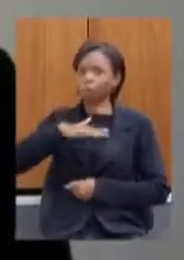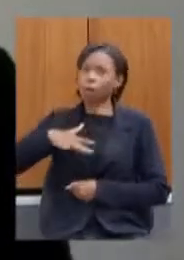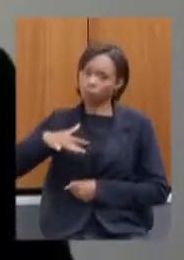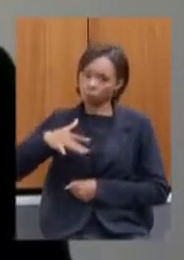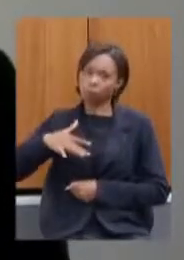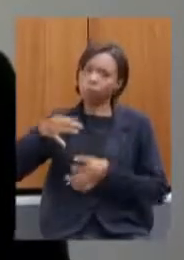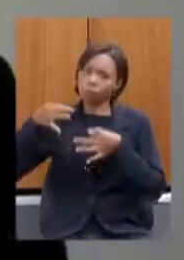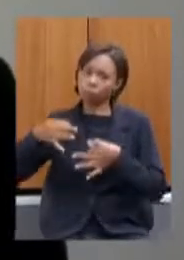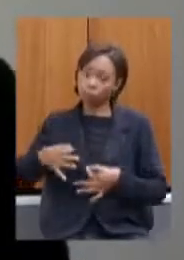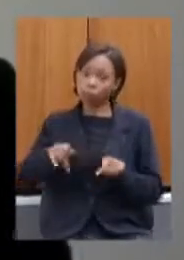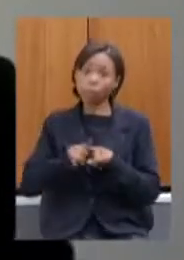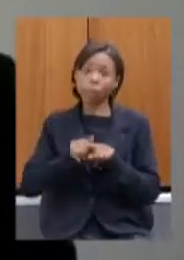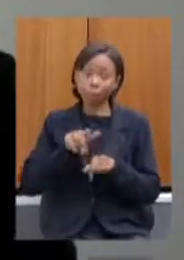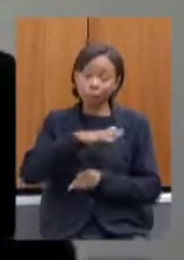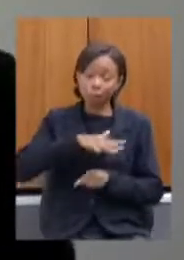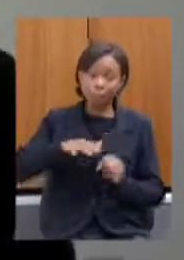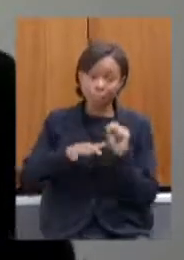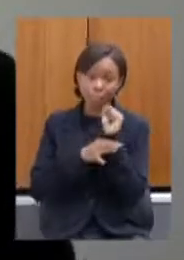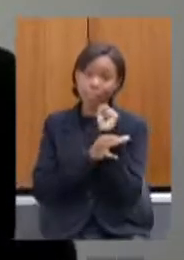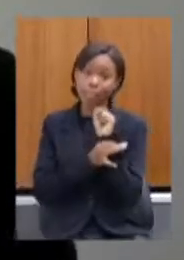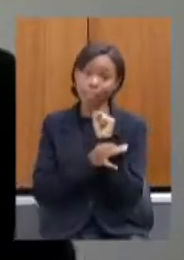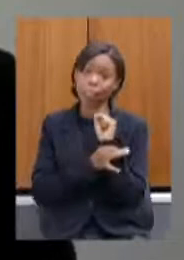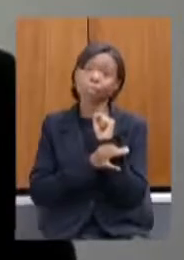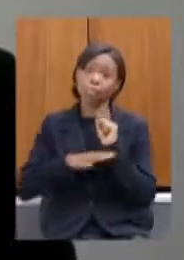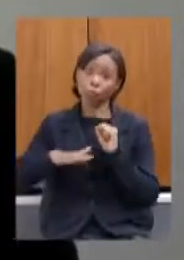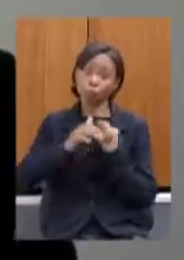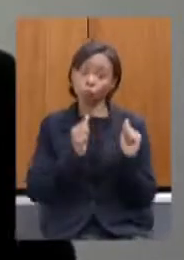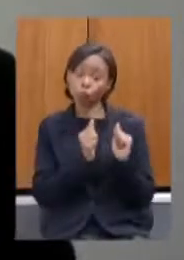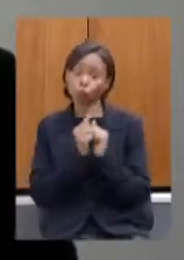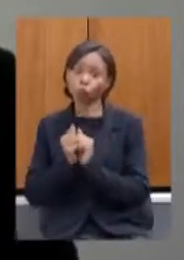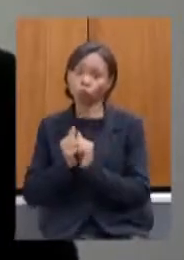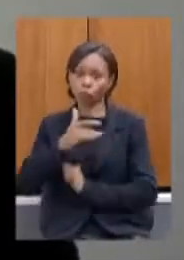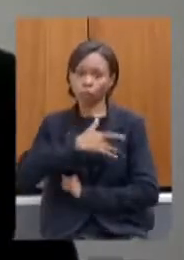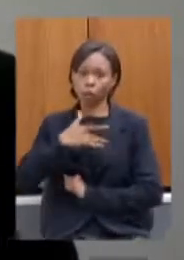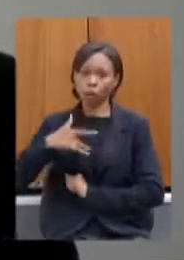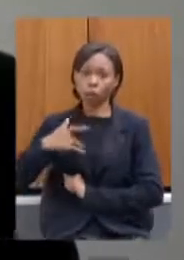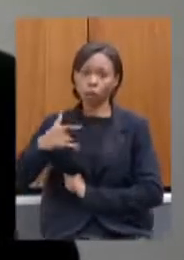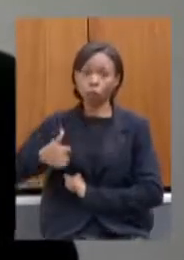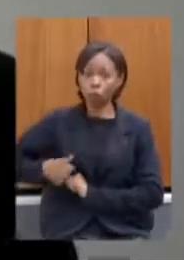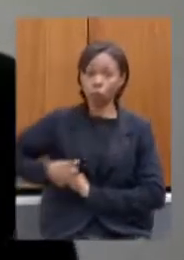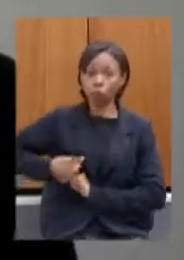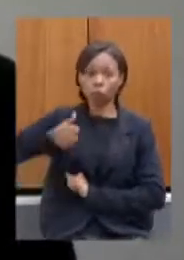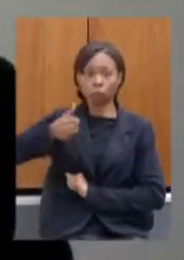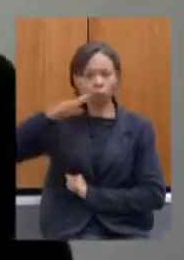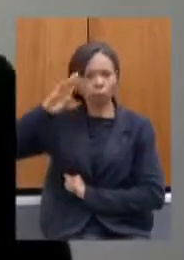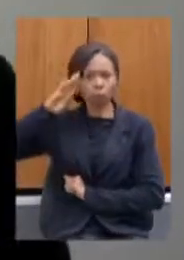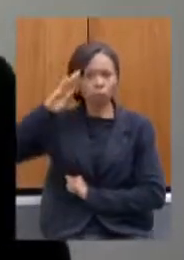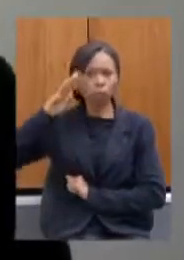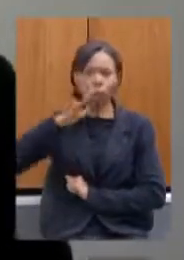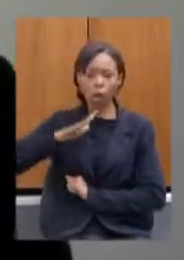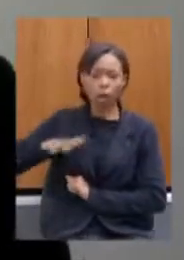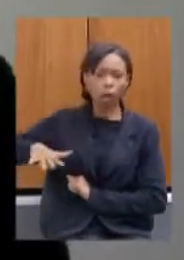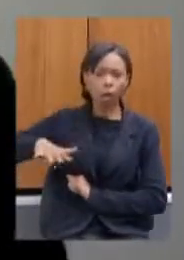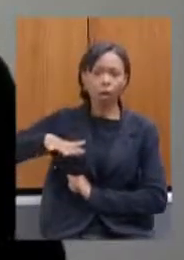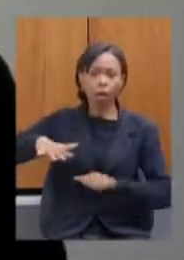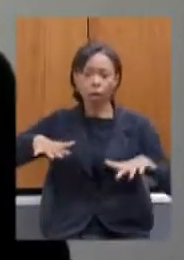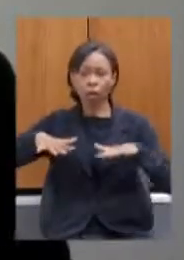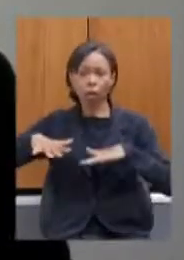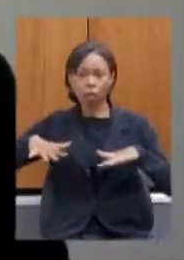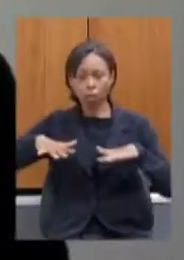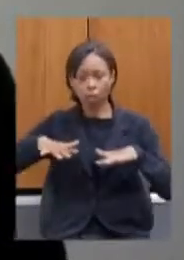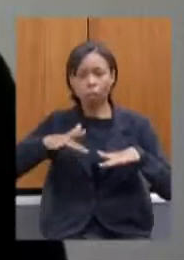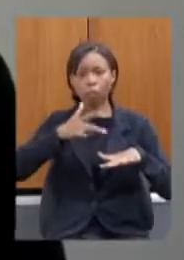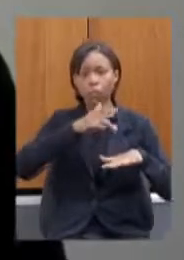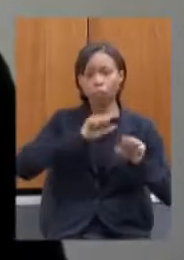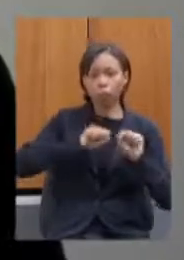na segurança que compactuou junto com a saúde que esteve lá na linha de frente se expondo lá também tivemos